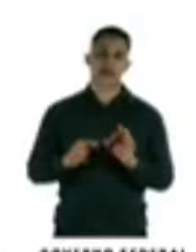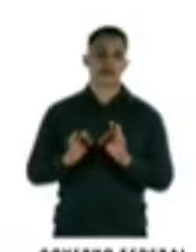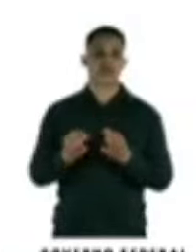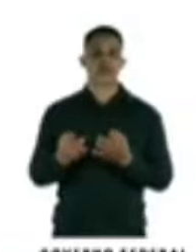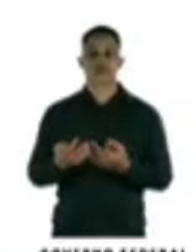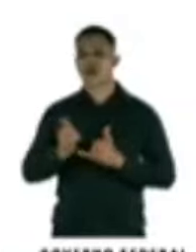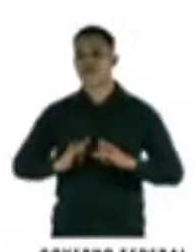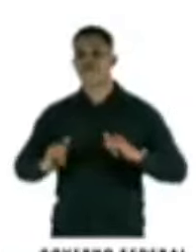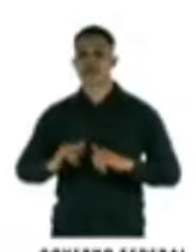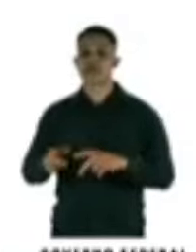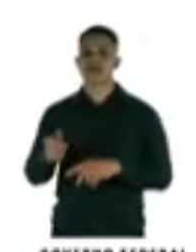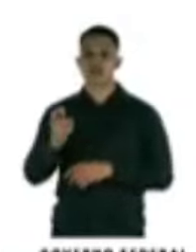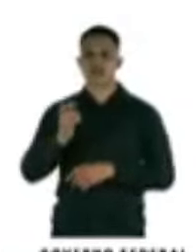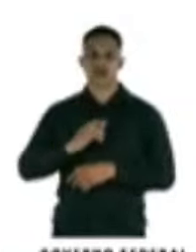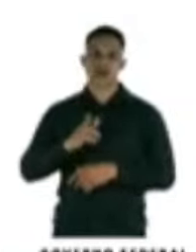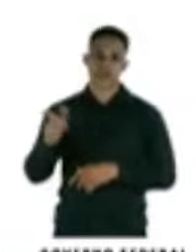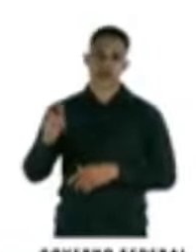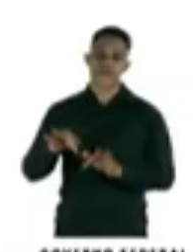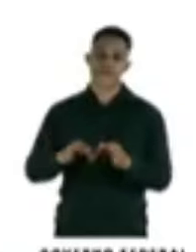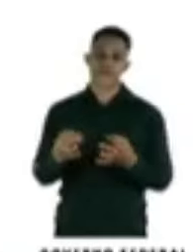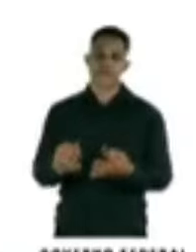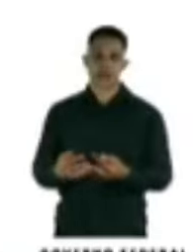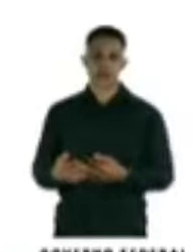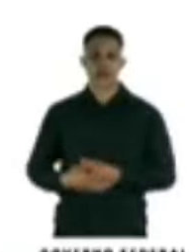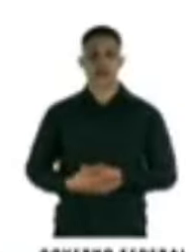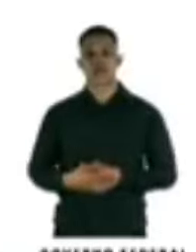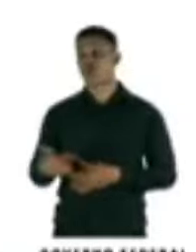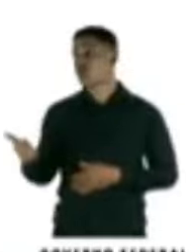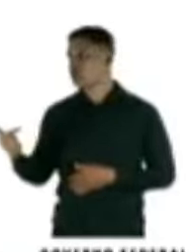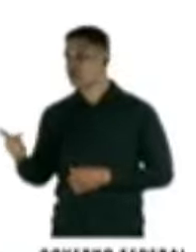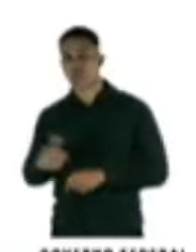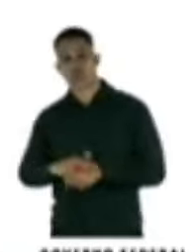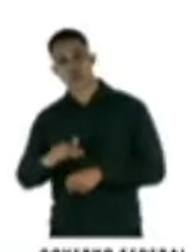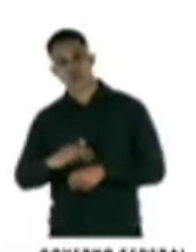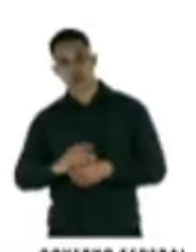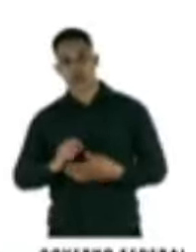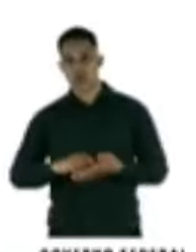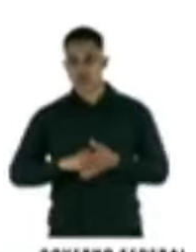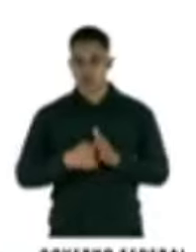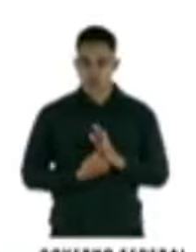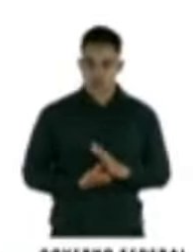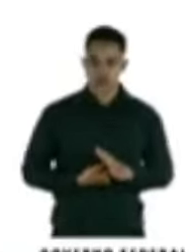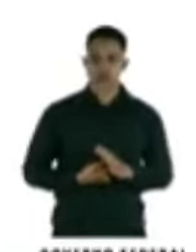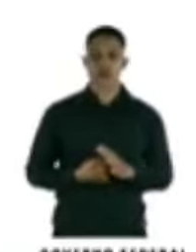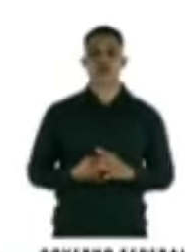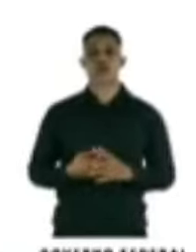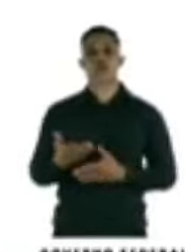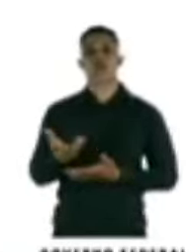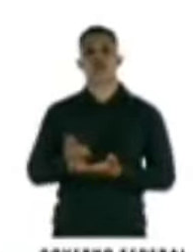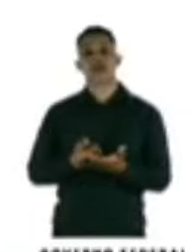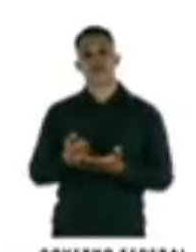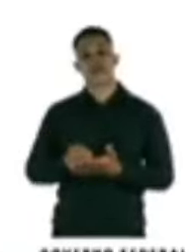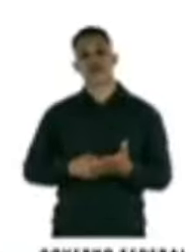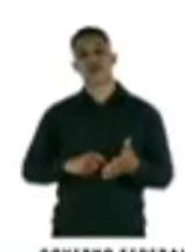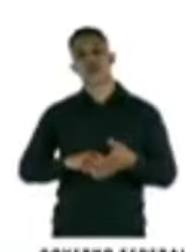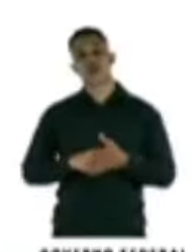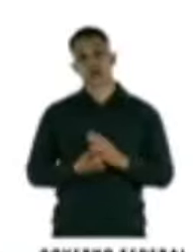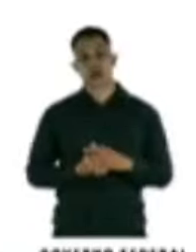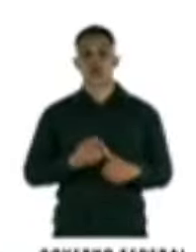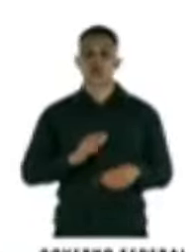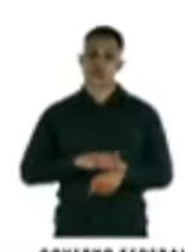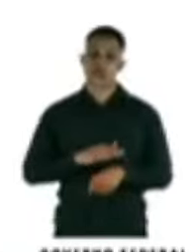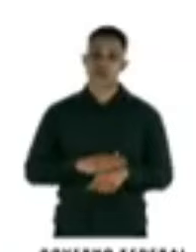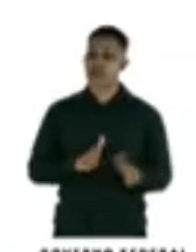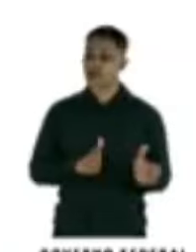aviso, um alerta para a família. É um segundo efeito, que é o bloqueio, que quando o benefício é bloqueado no mês da repercussão, ou seja,